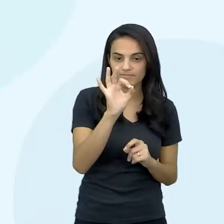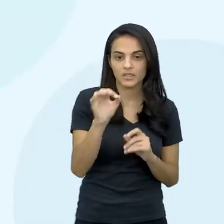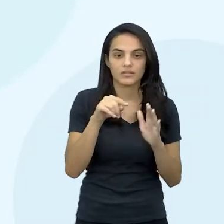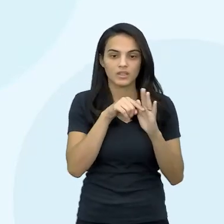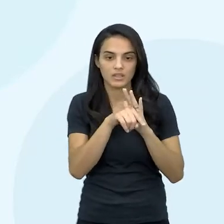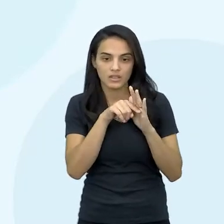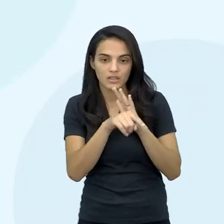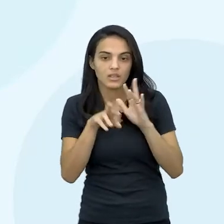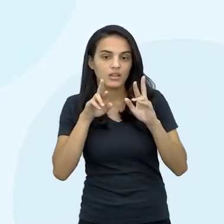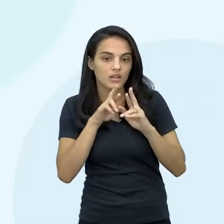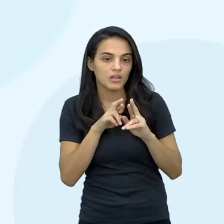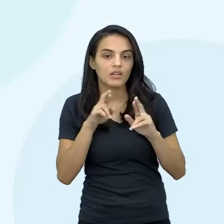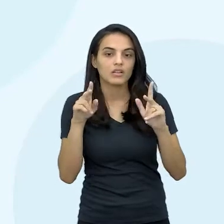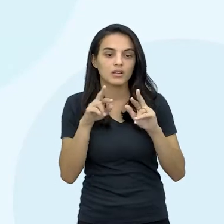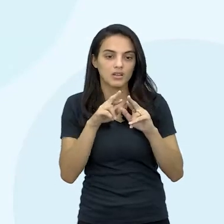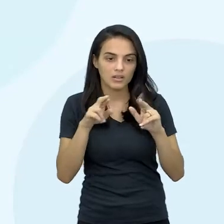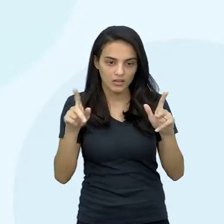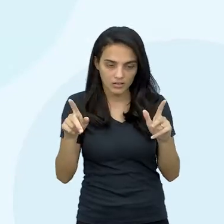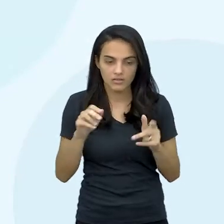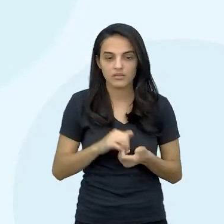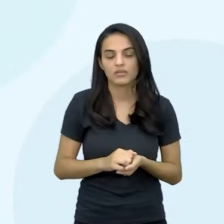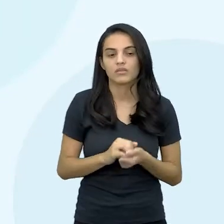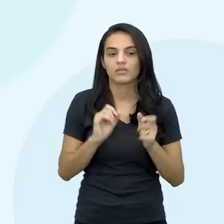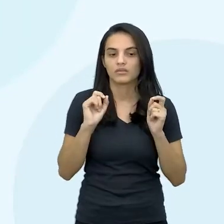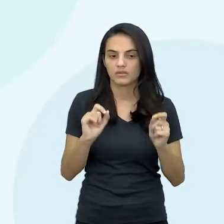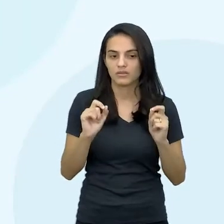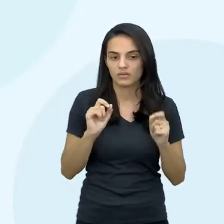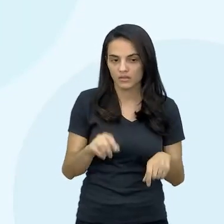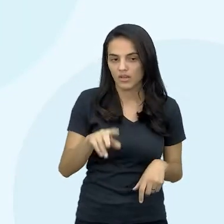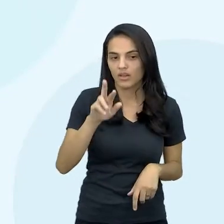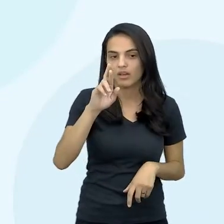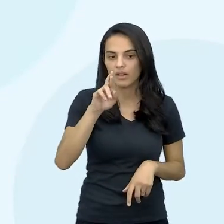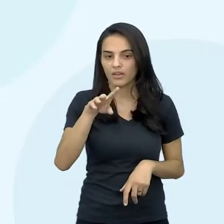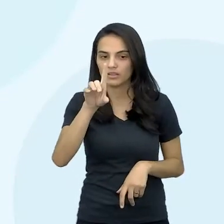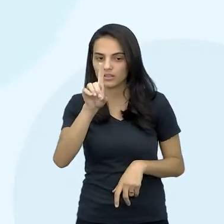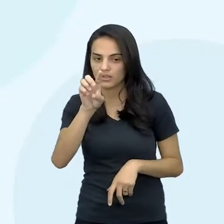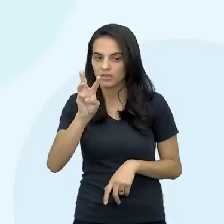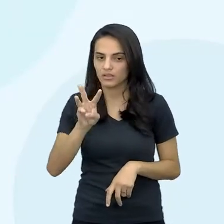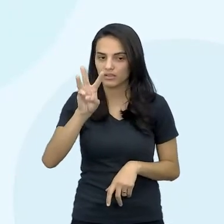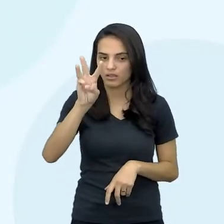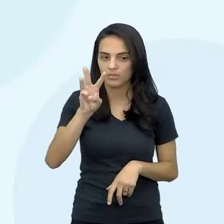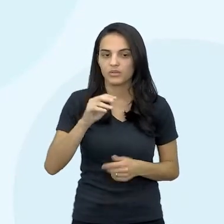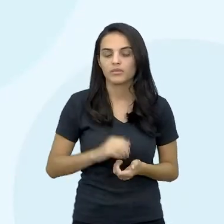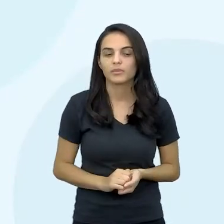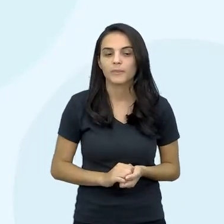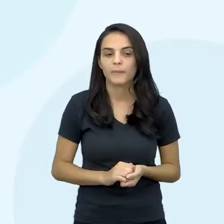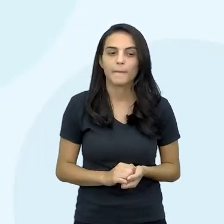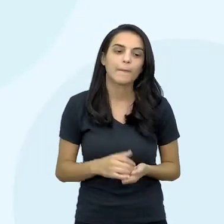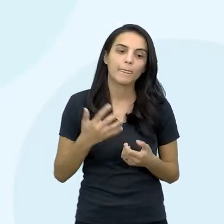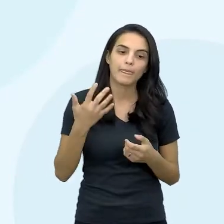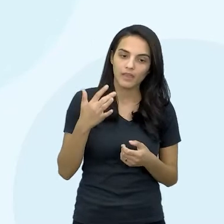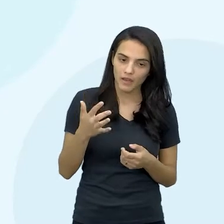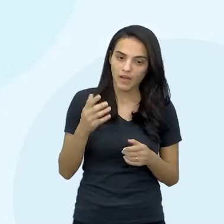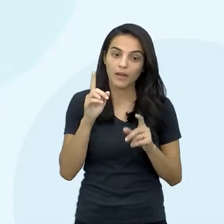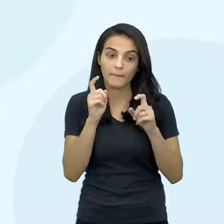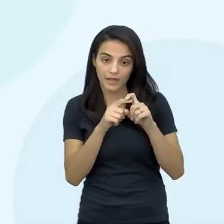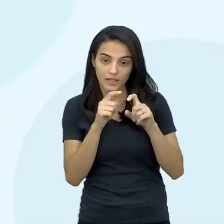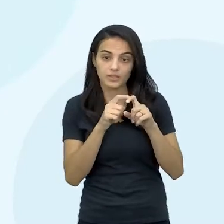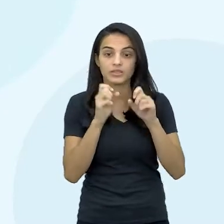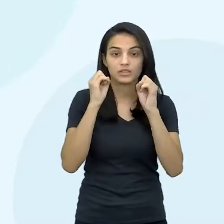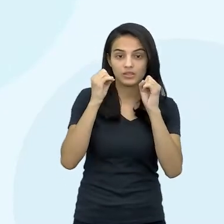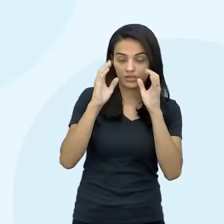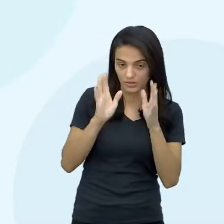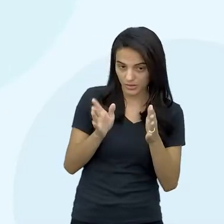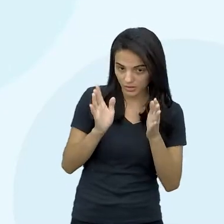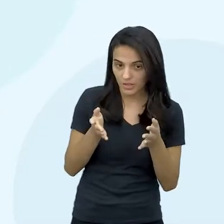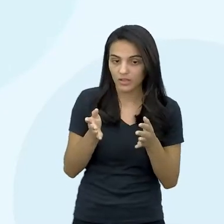diferença de tamanho entre as hemácias, que é o RDW, e aí, a médica já estava aí,